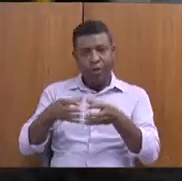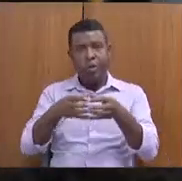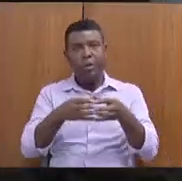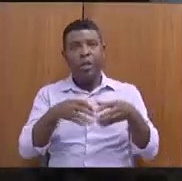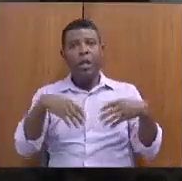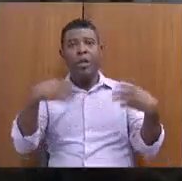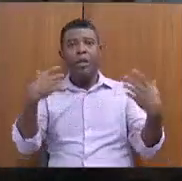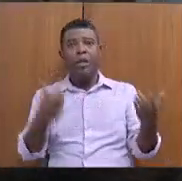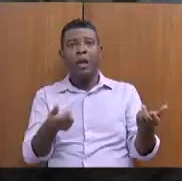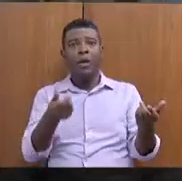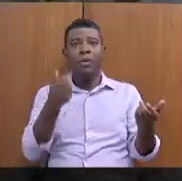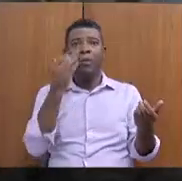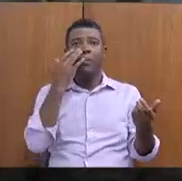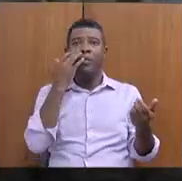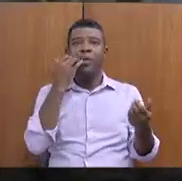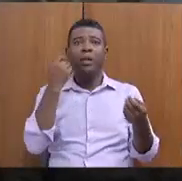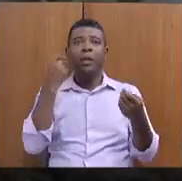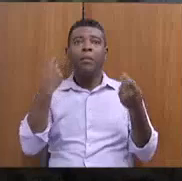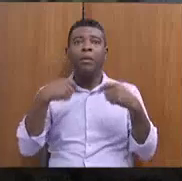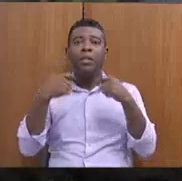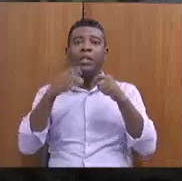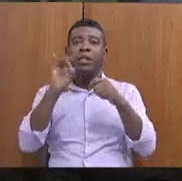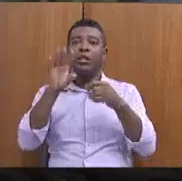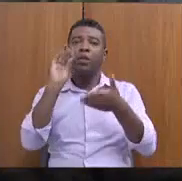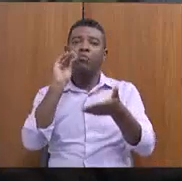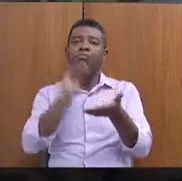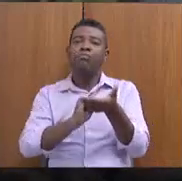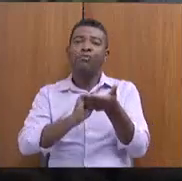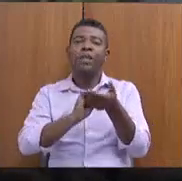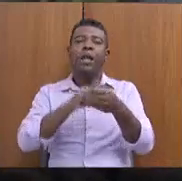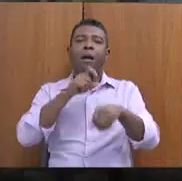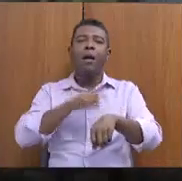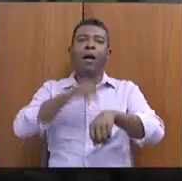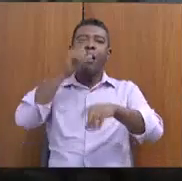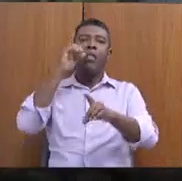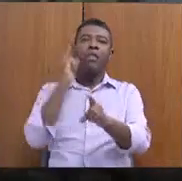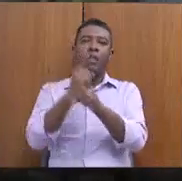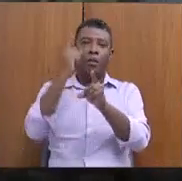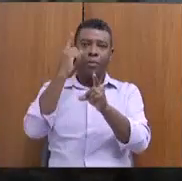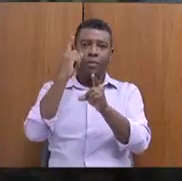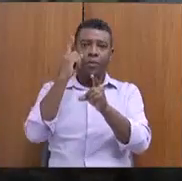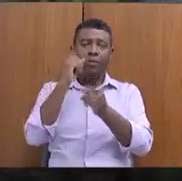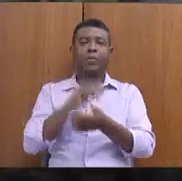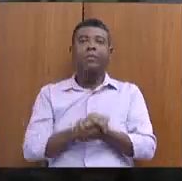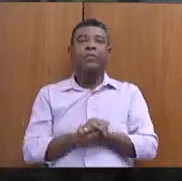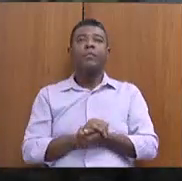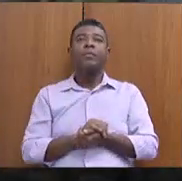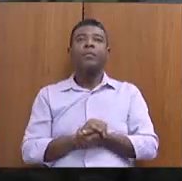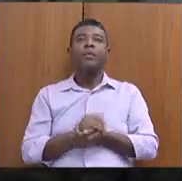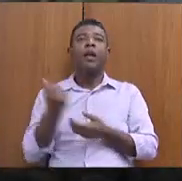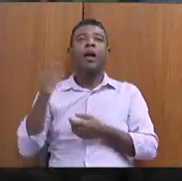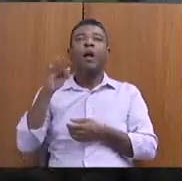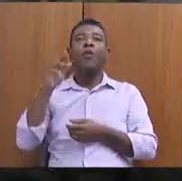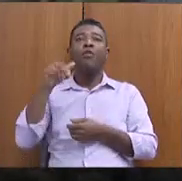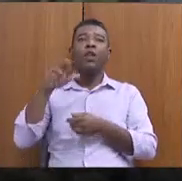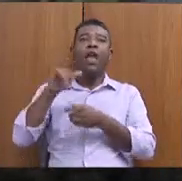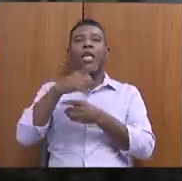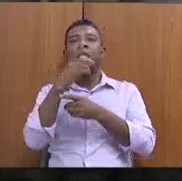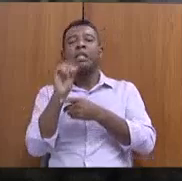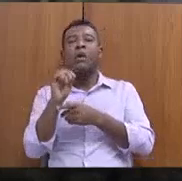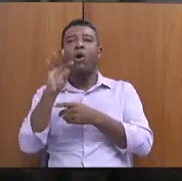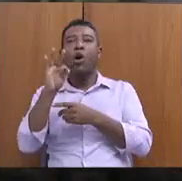precisa só desse recorte na hora de identificar. Conforme a Fundação Palmares, tem 392 que são